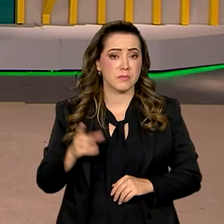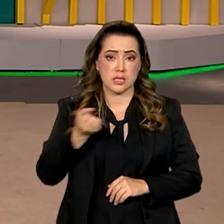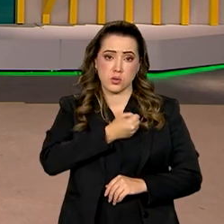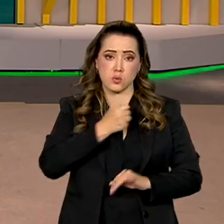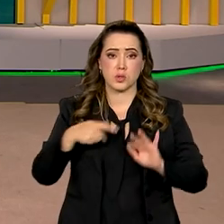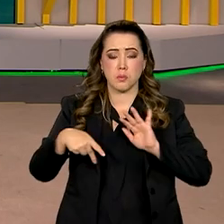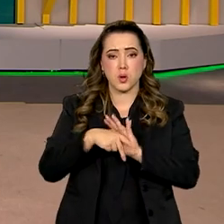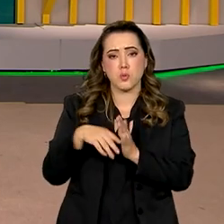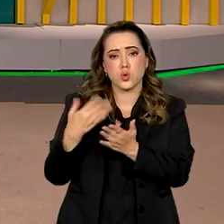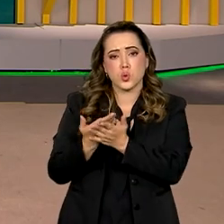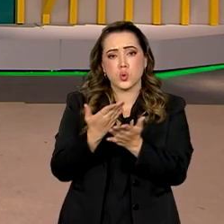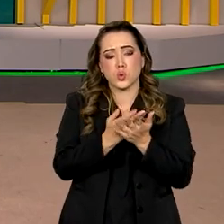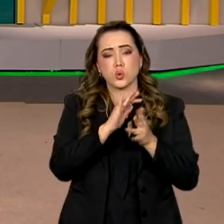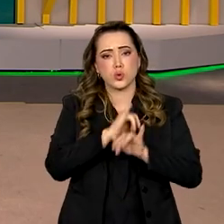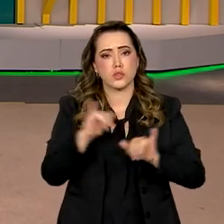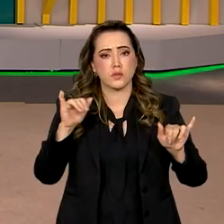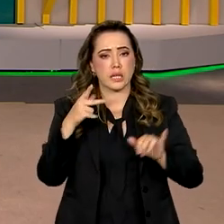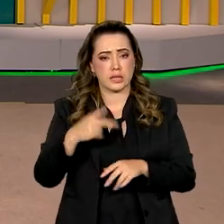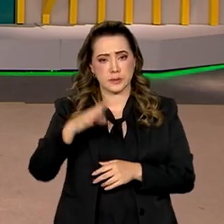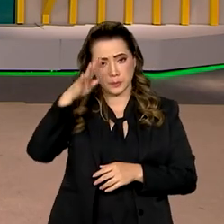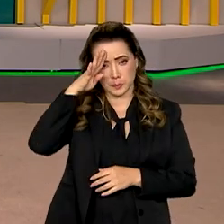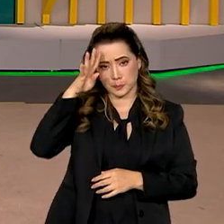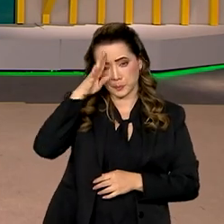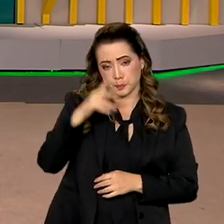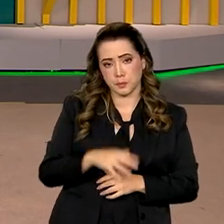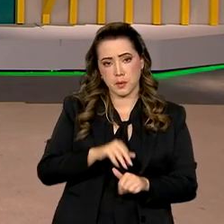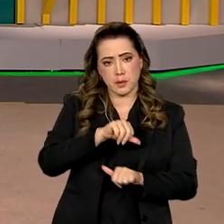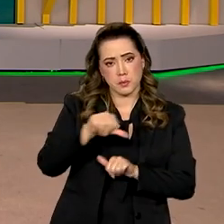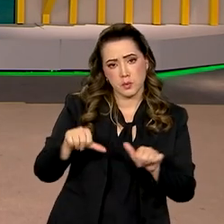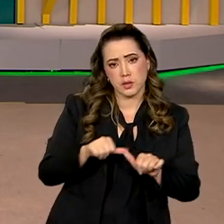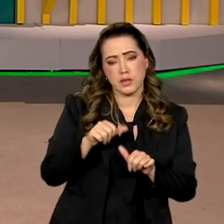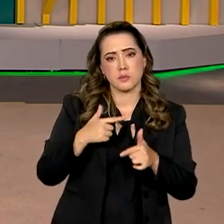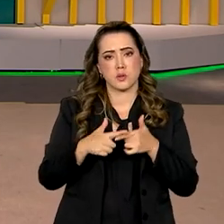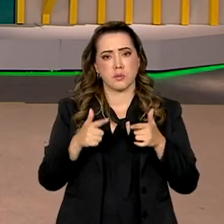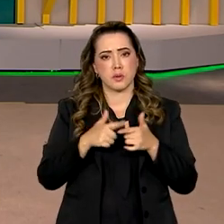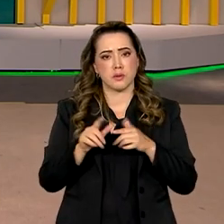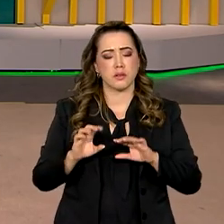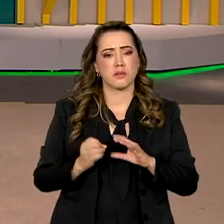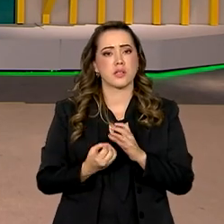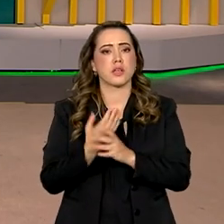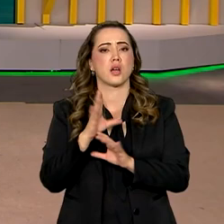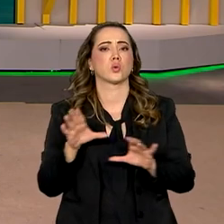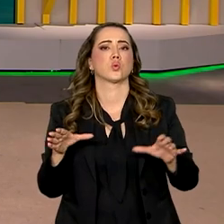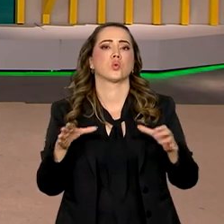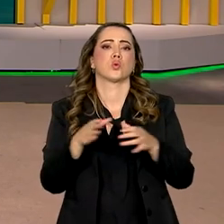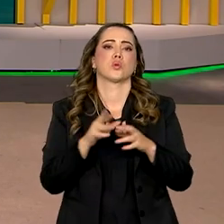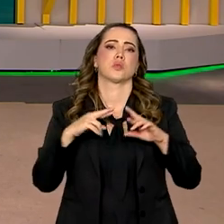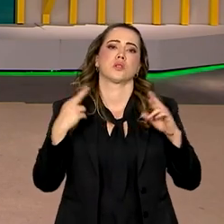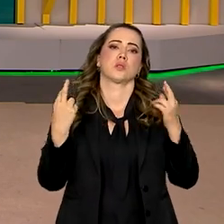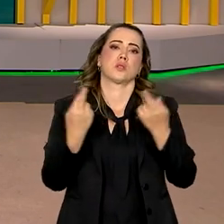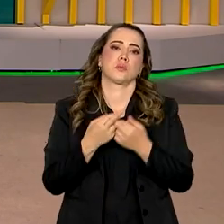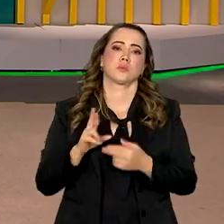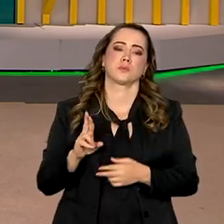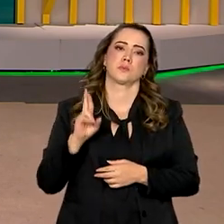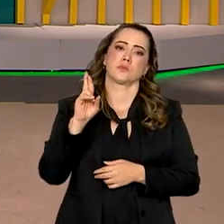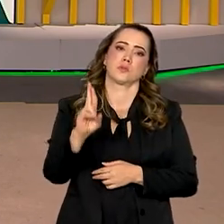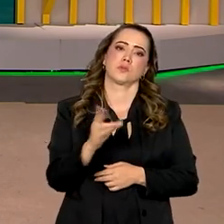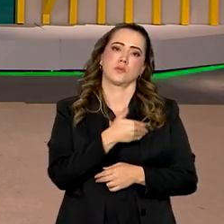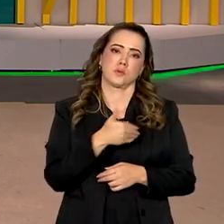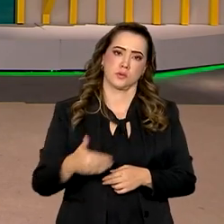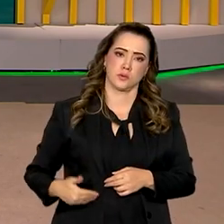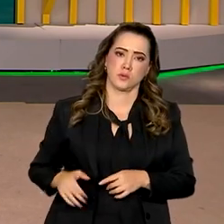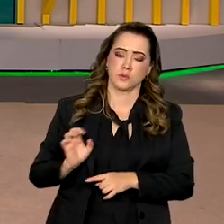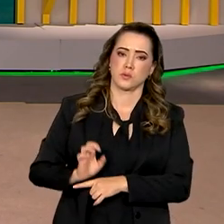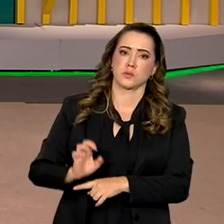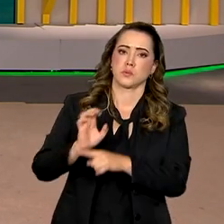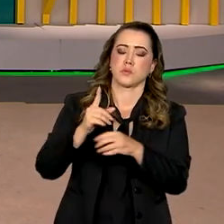parte de um estudo divulgado nessa quarta-feira. E para reverter essa situação, foi criado um comitê que reúne representantes do